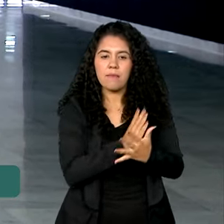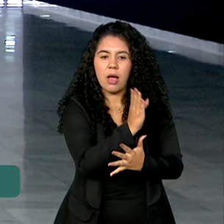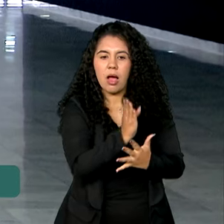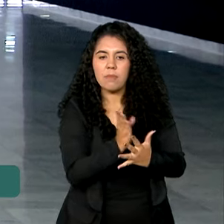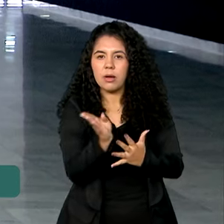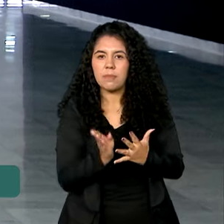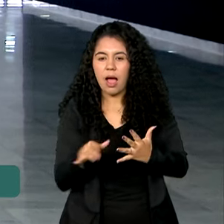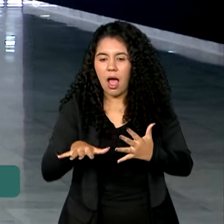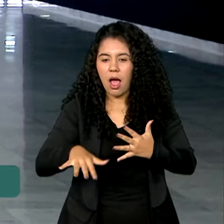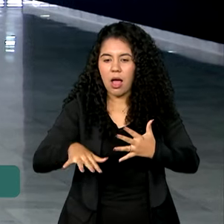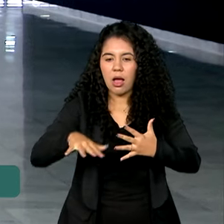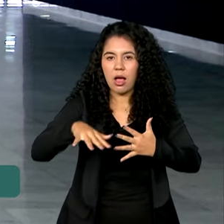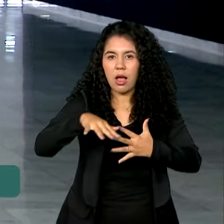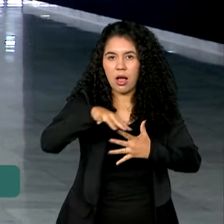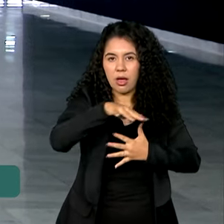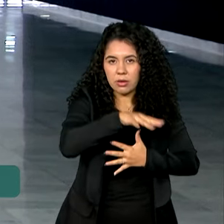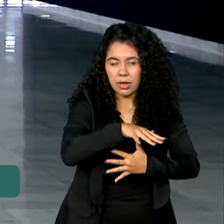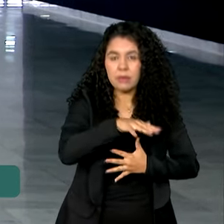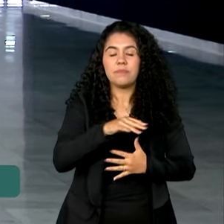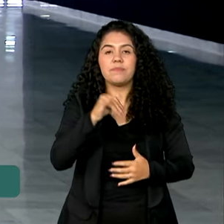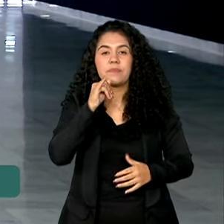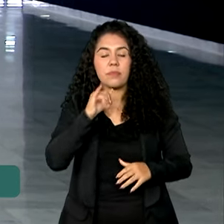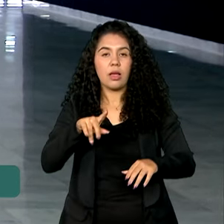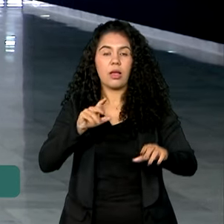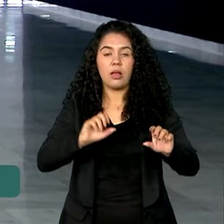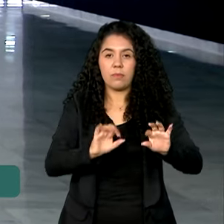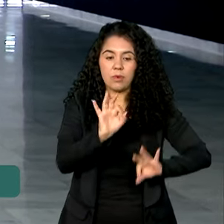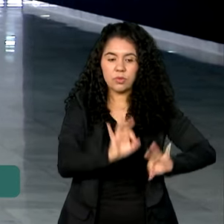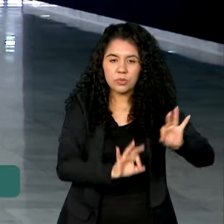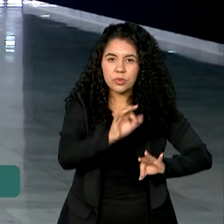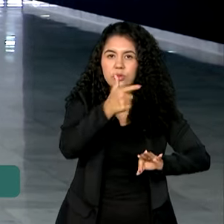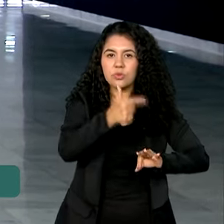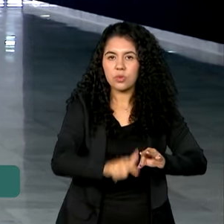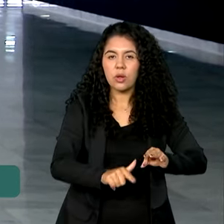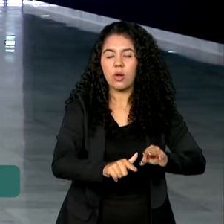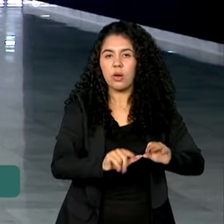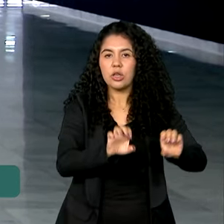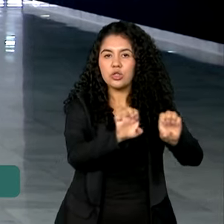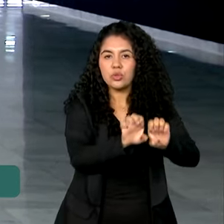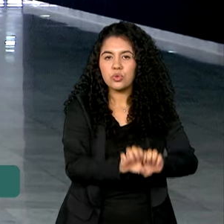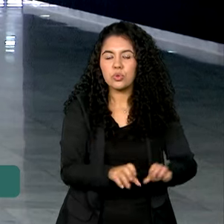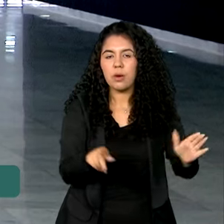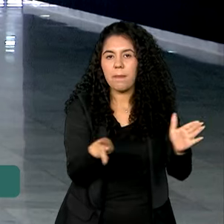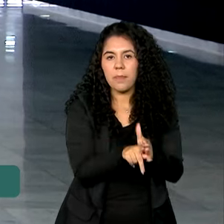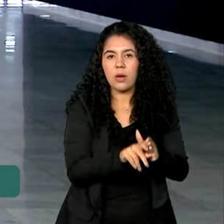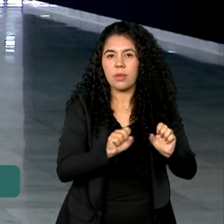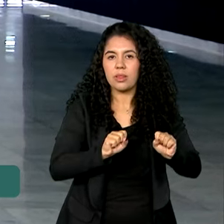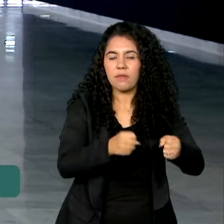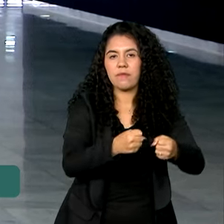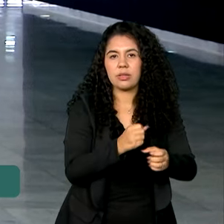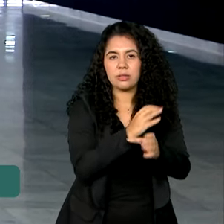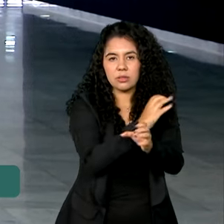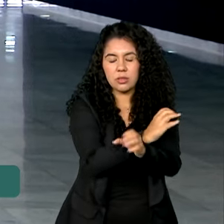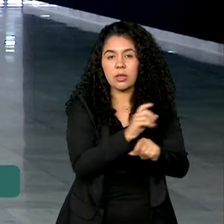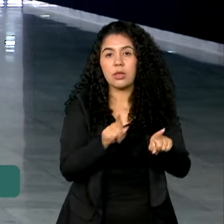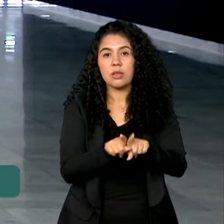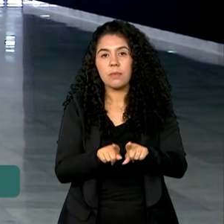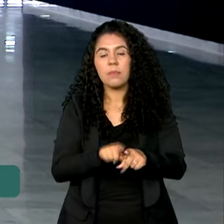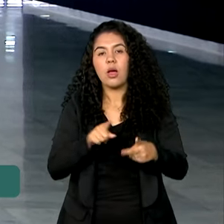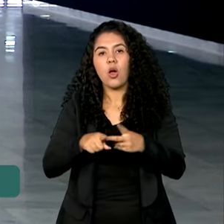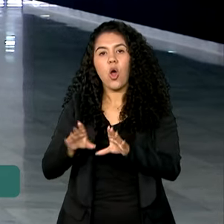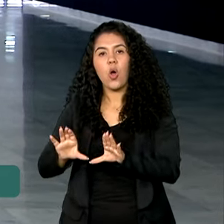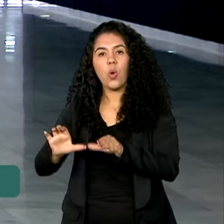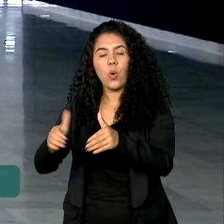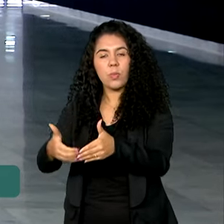entre eles a reestruturação da defesa civil e a criação do Comitê Interinstitucional de Gestão e do